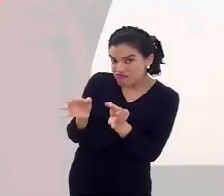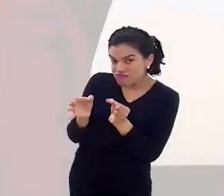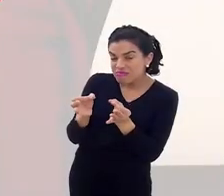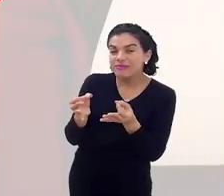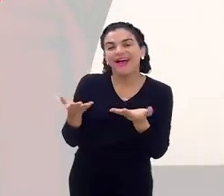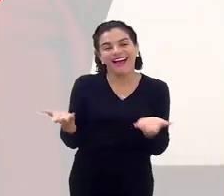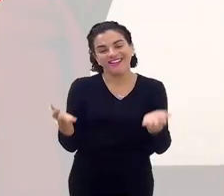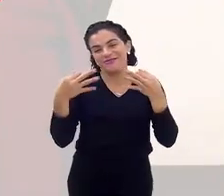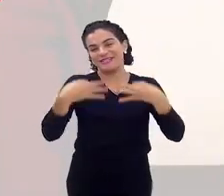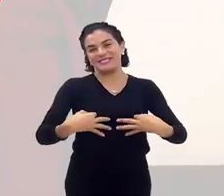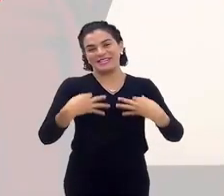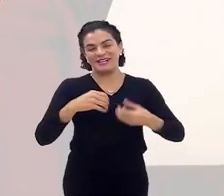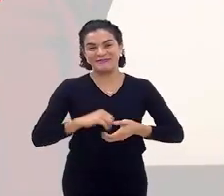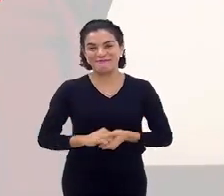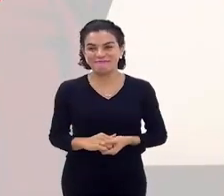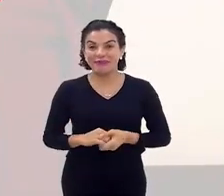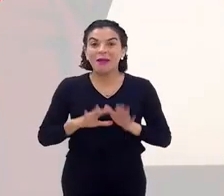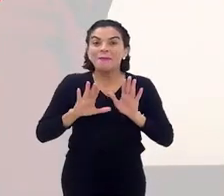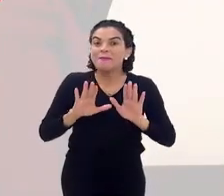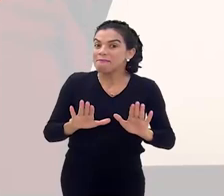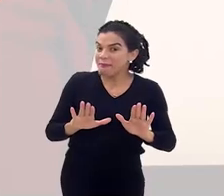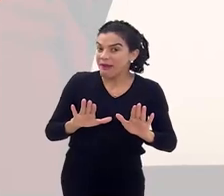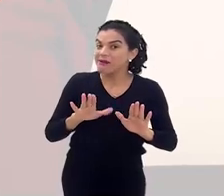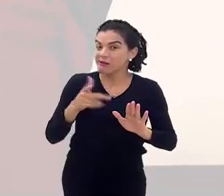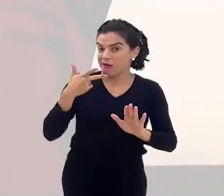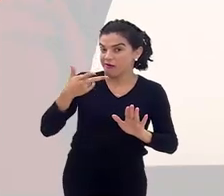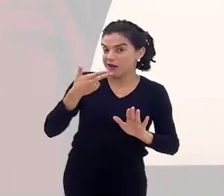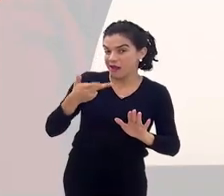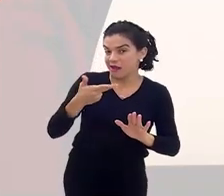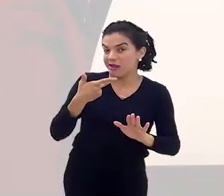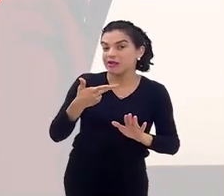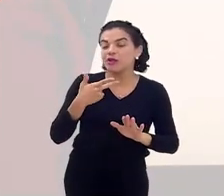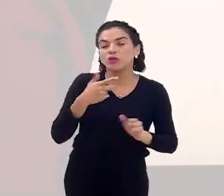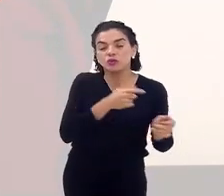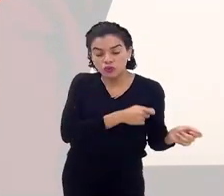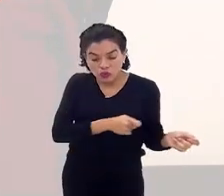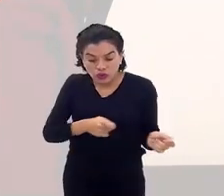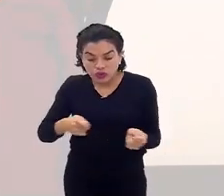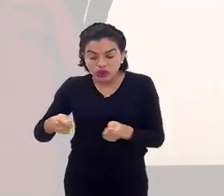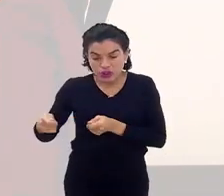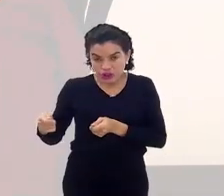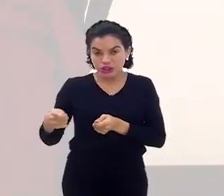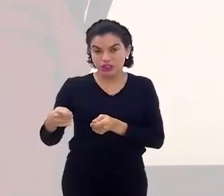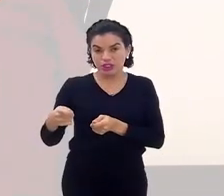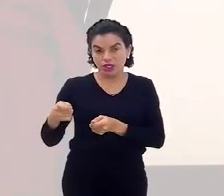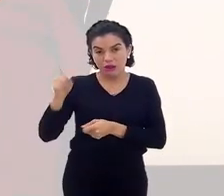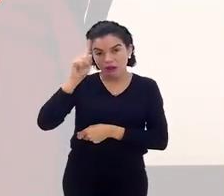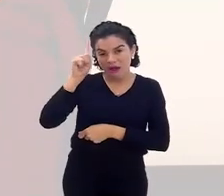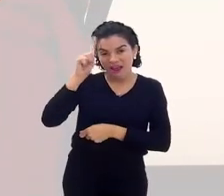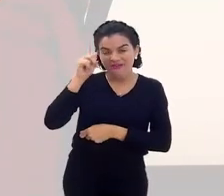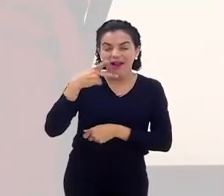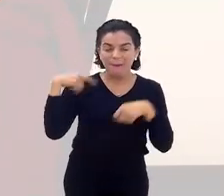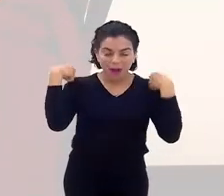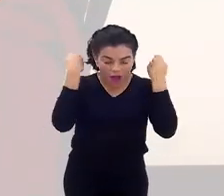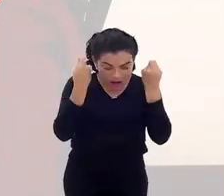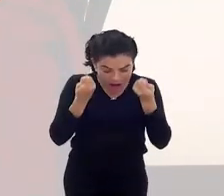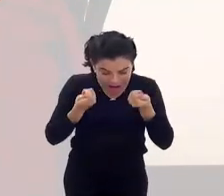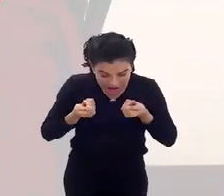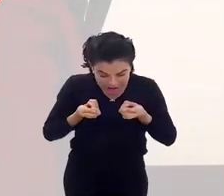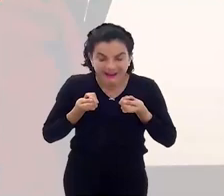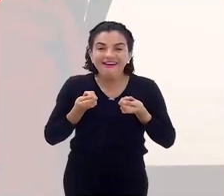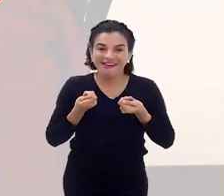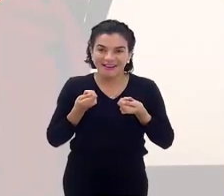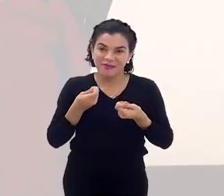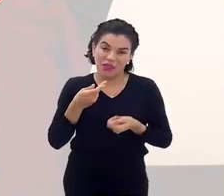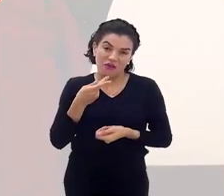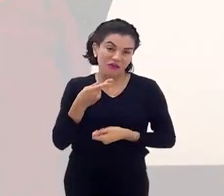Então, certo. Mas aí, como eu comentei, no dia a dia, gente fala monja, fala nandro, não Eu